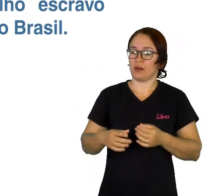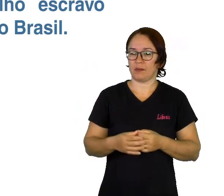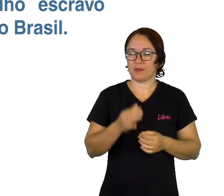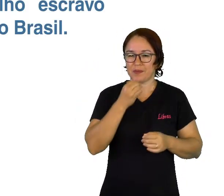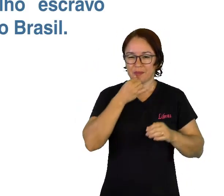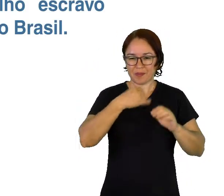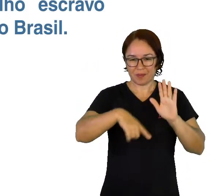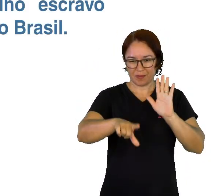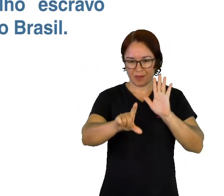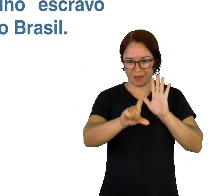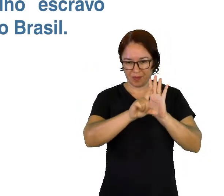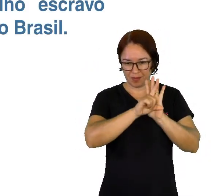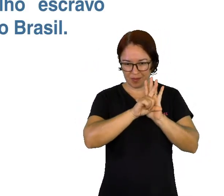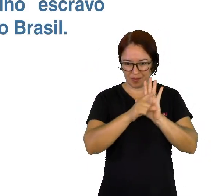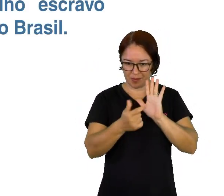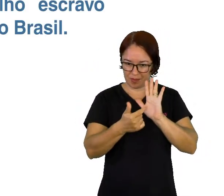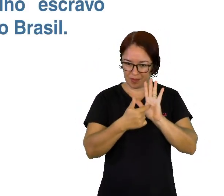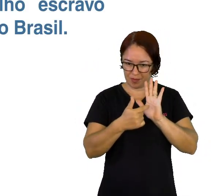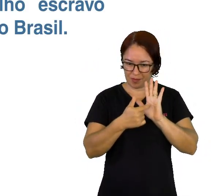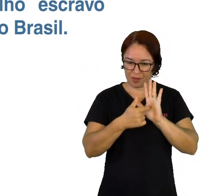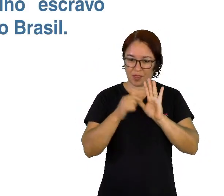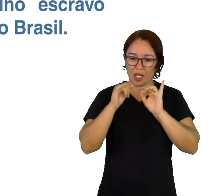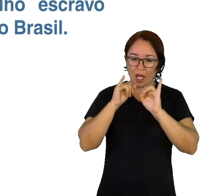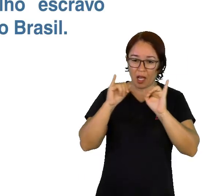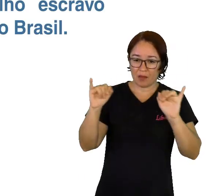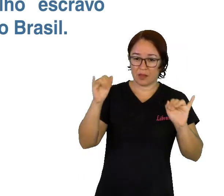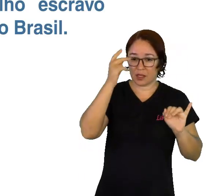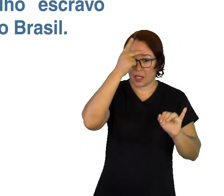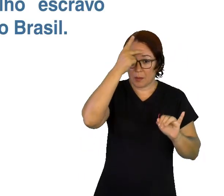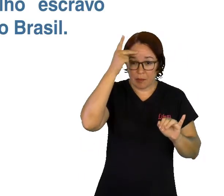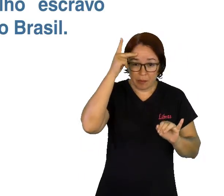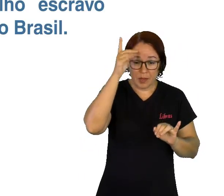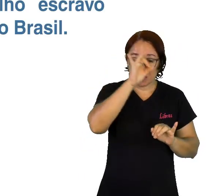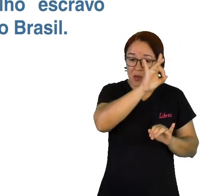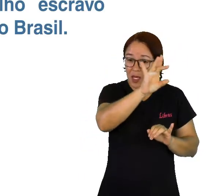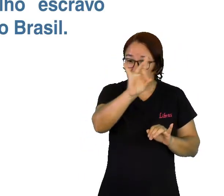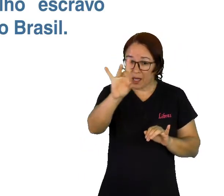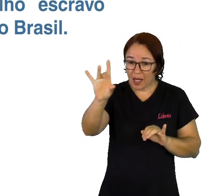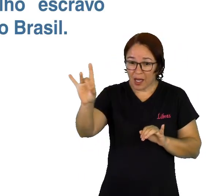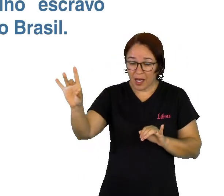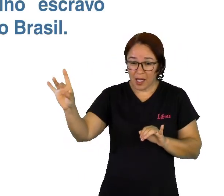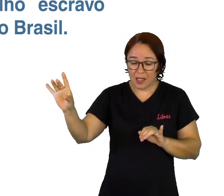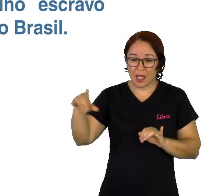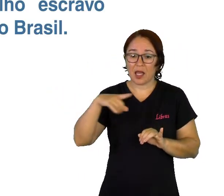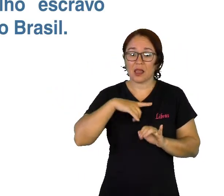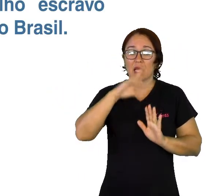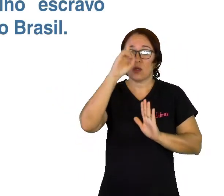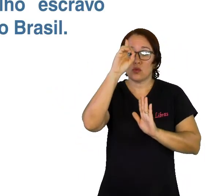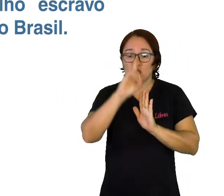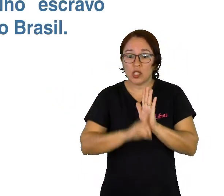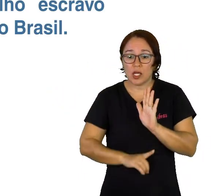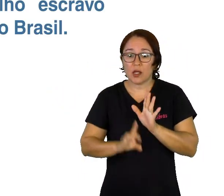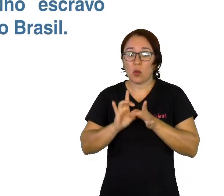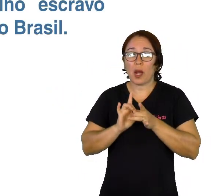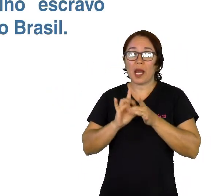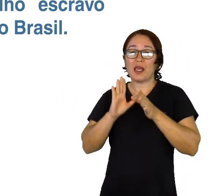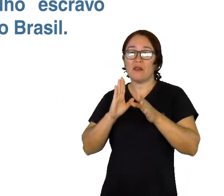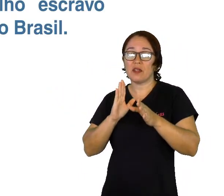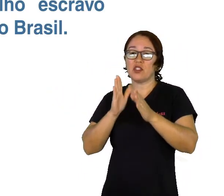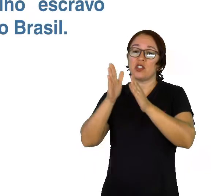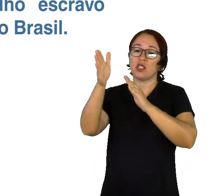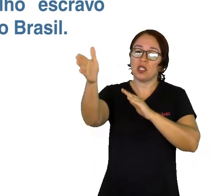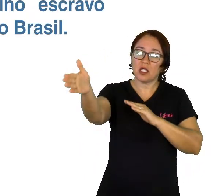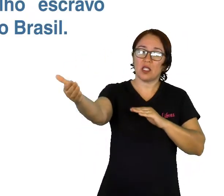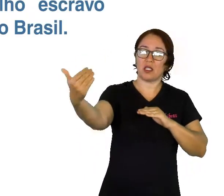Humanos. E um desses direitos é a liberdade de ir e vir. E o trabalho escravo, ele